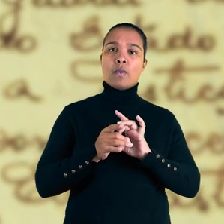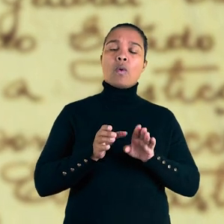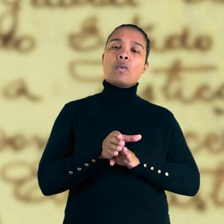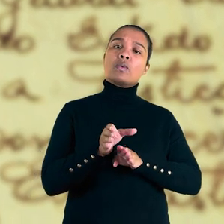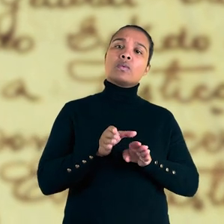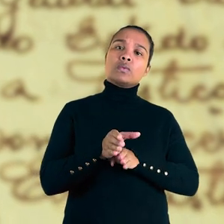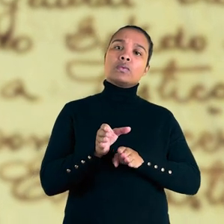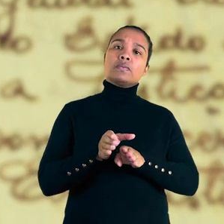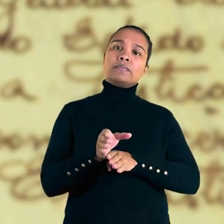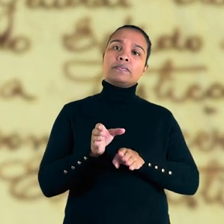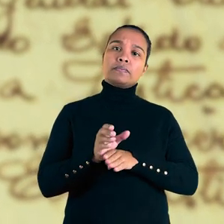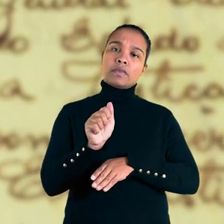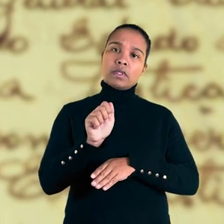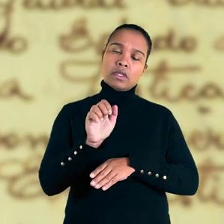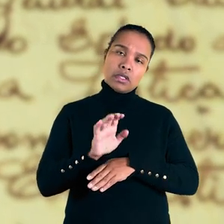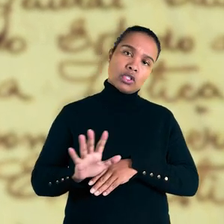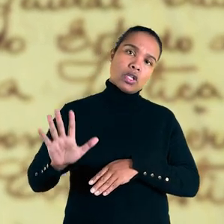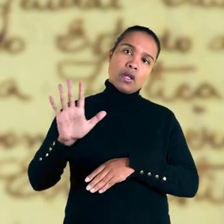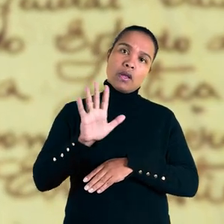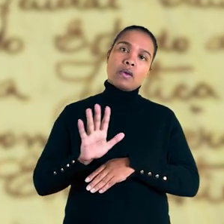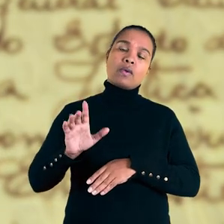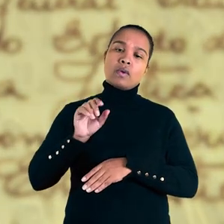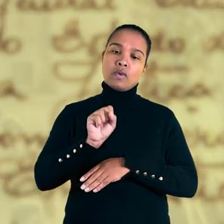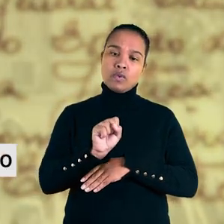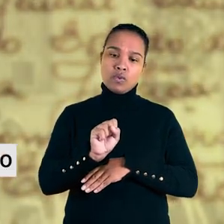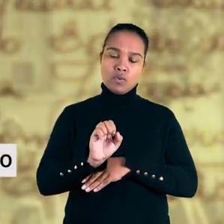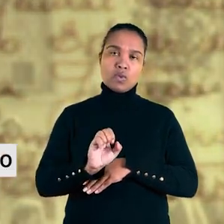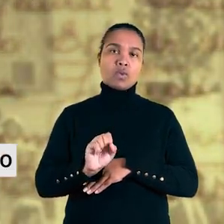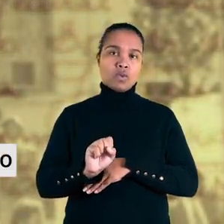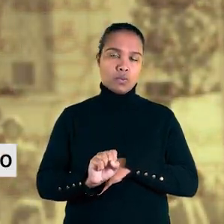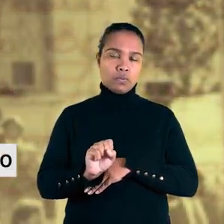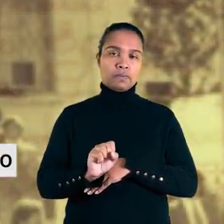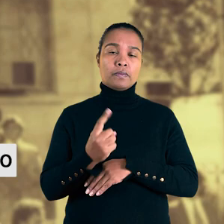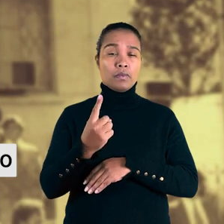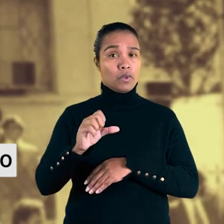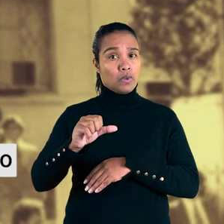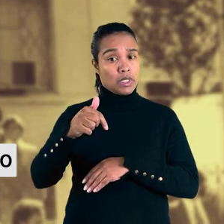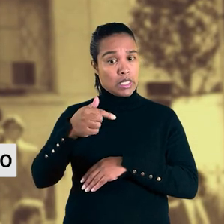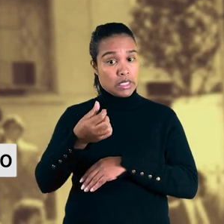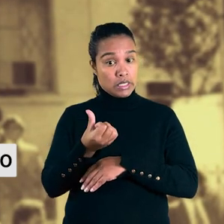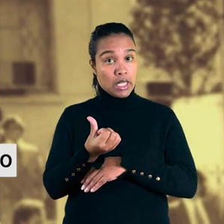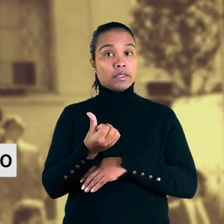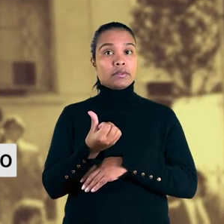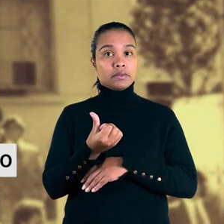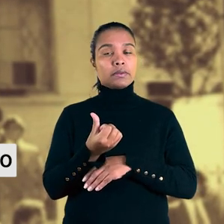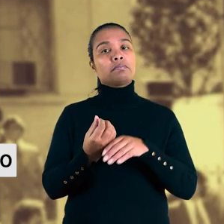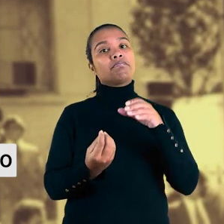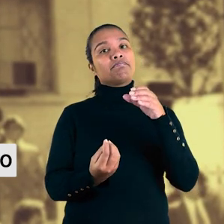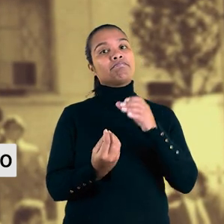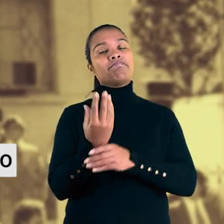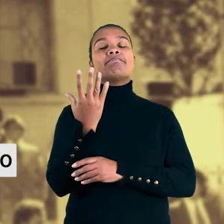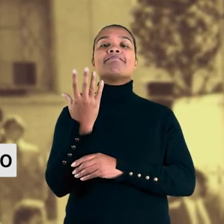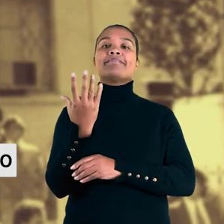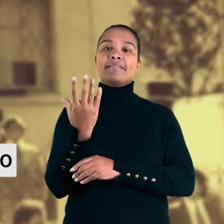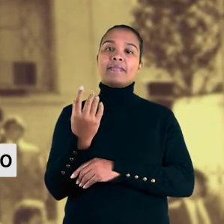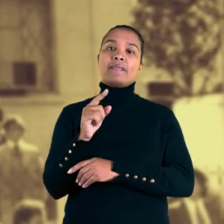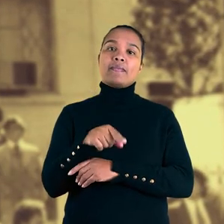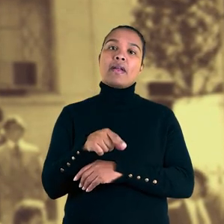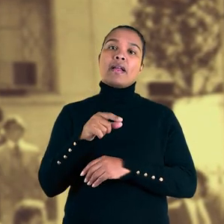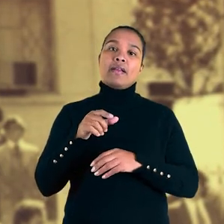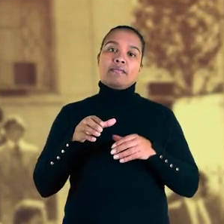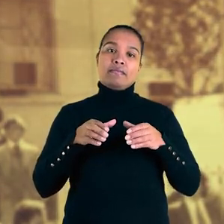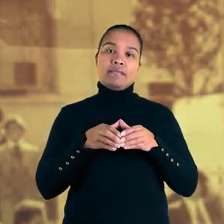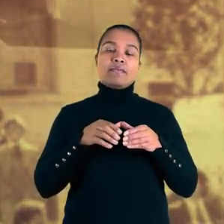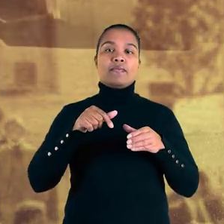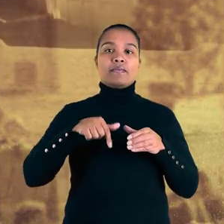vinculadas ao Conselho Regional do Trabalho do Rio Grande do Sul. Em 1976, passaram a ser parte do recém-criado